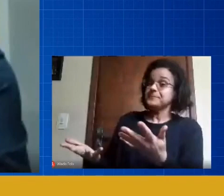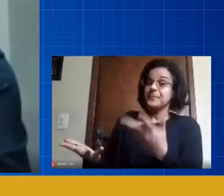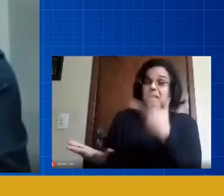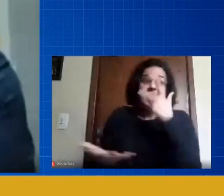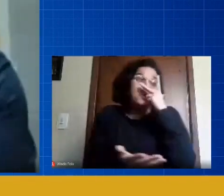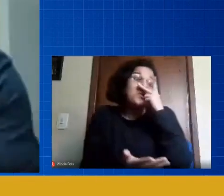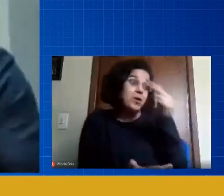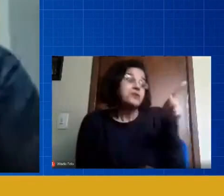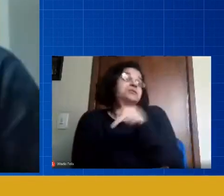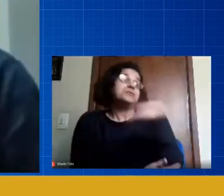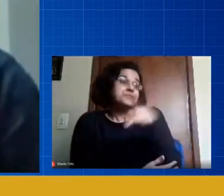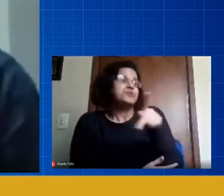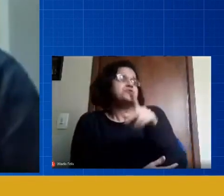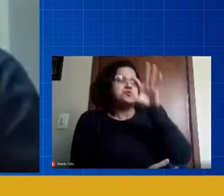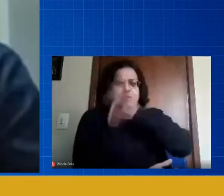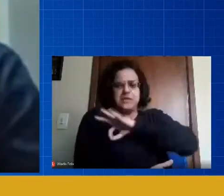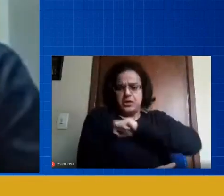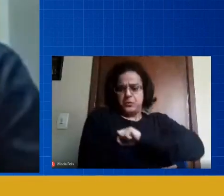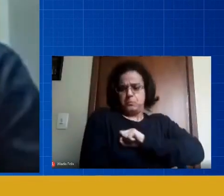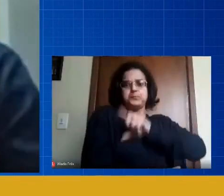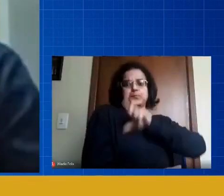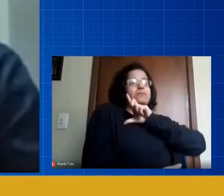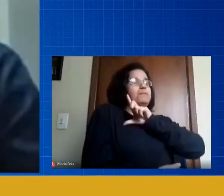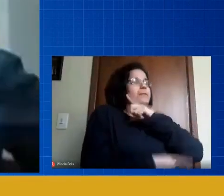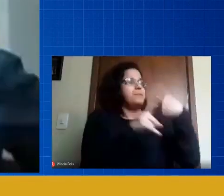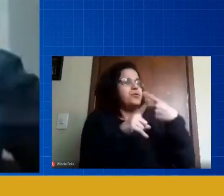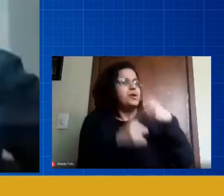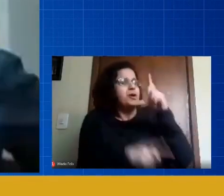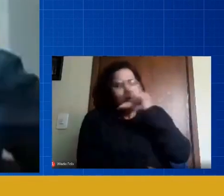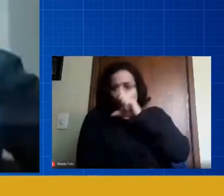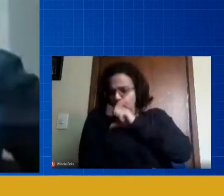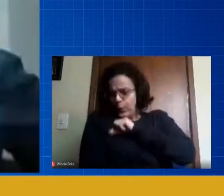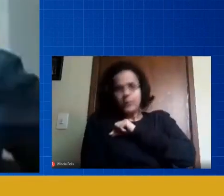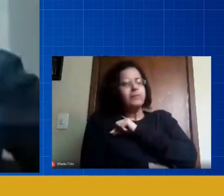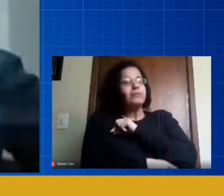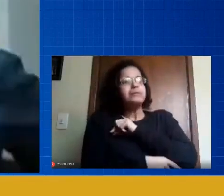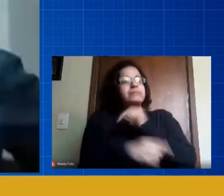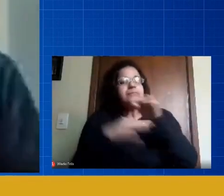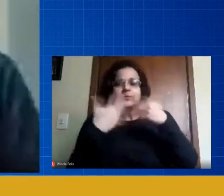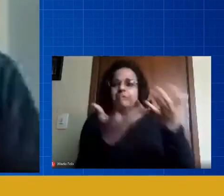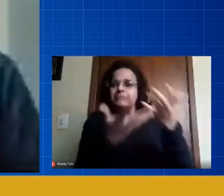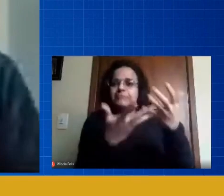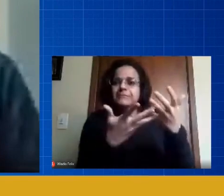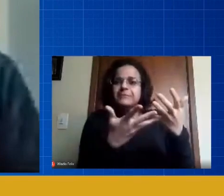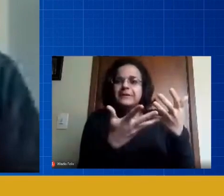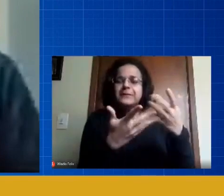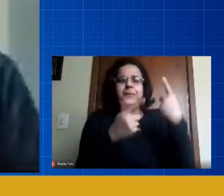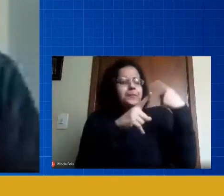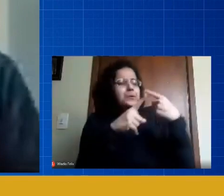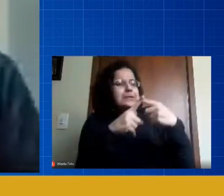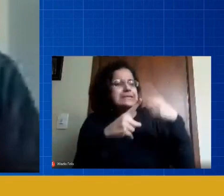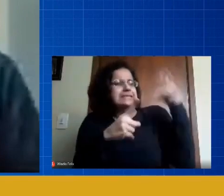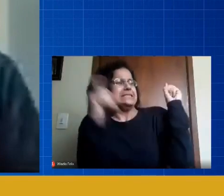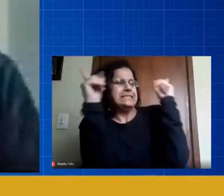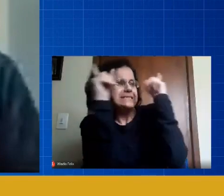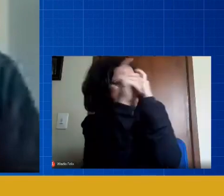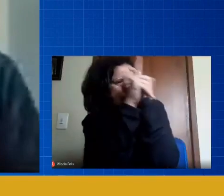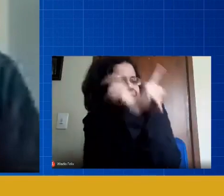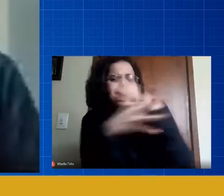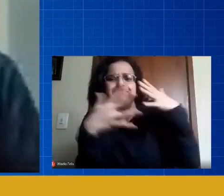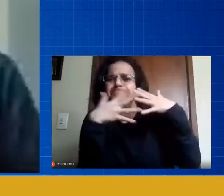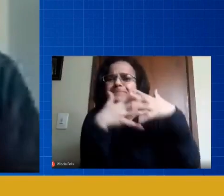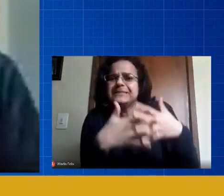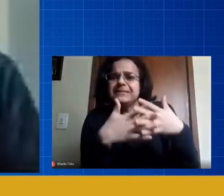ganhar mais que ela ganha pouco educação ganha pouco né pela complexidade que é o